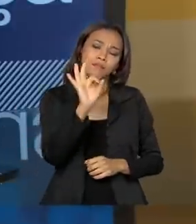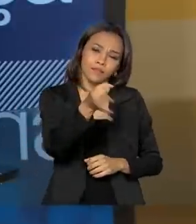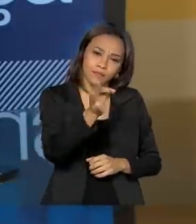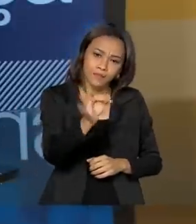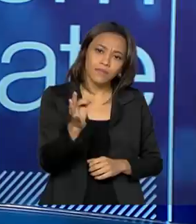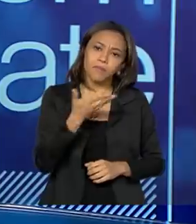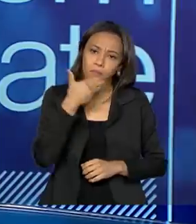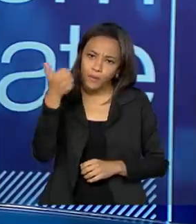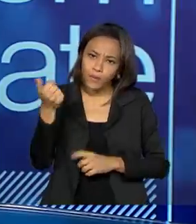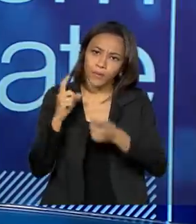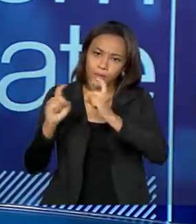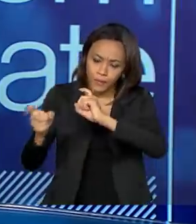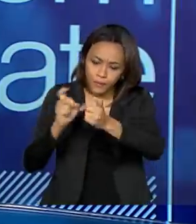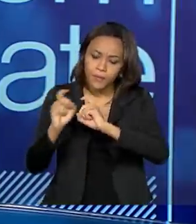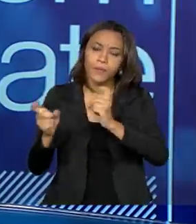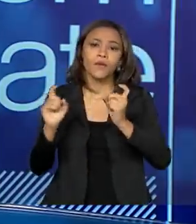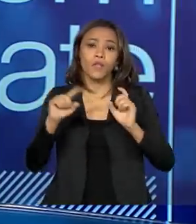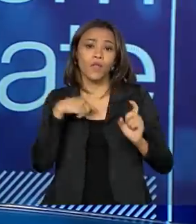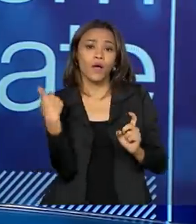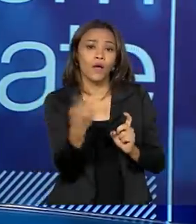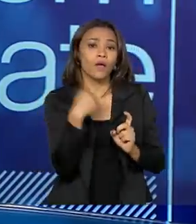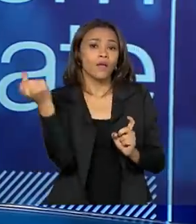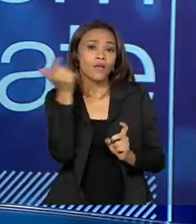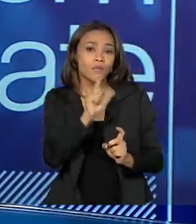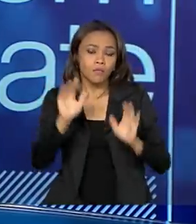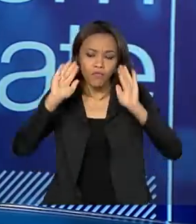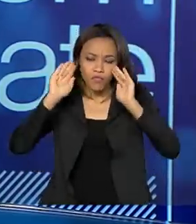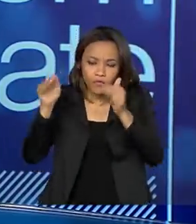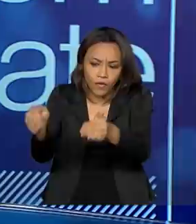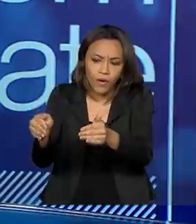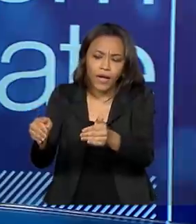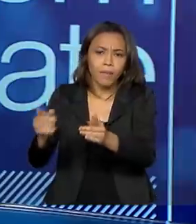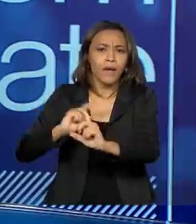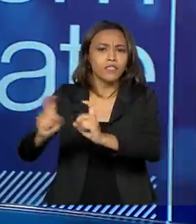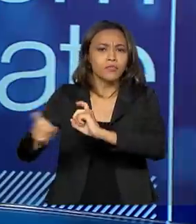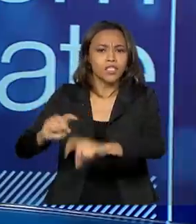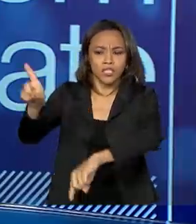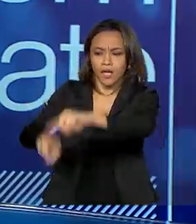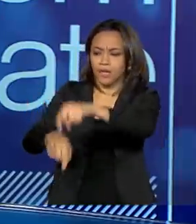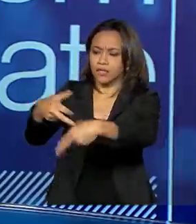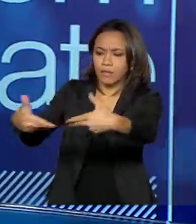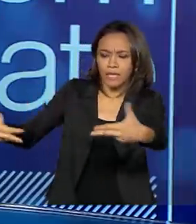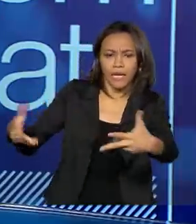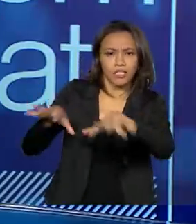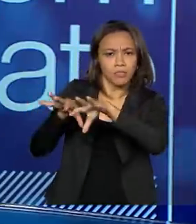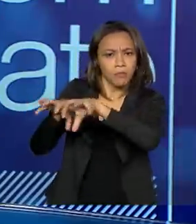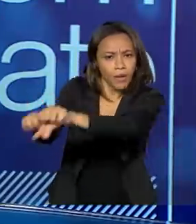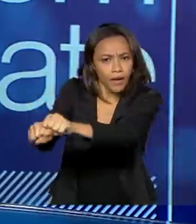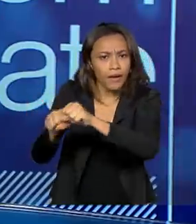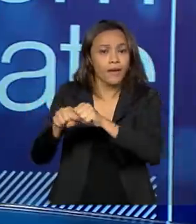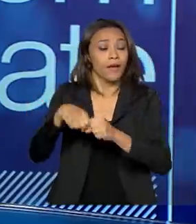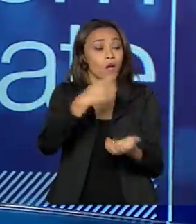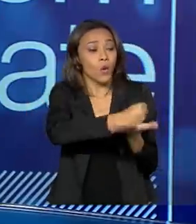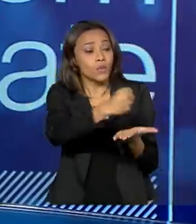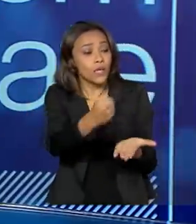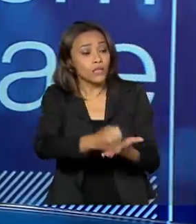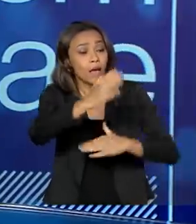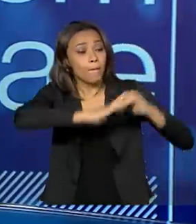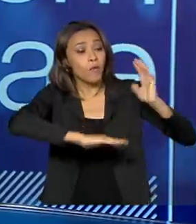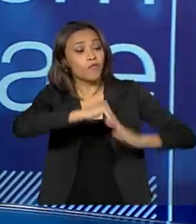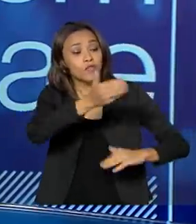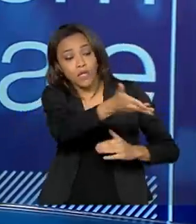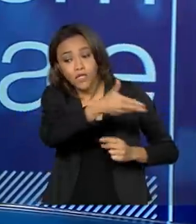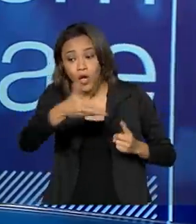Nós podemos focar mais na área de gestão desses ativos, na alienação, na contratação de profissionais para fazer essa